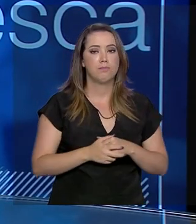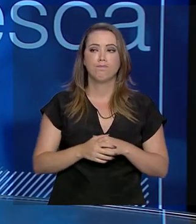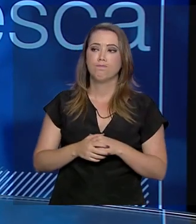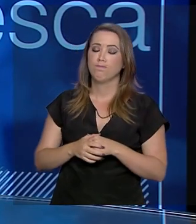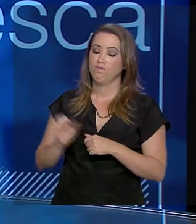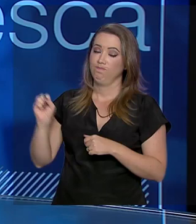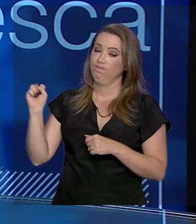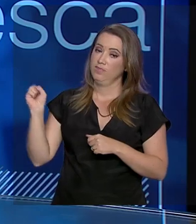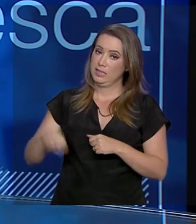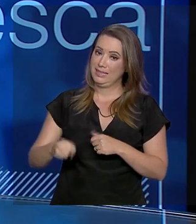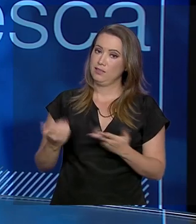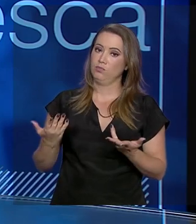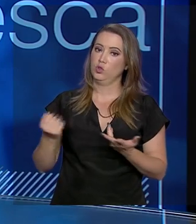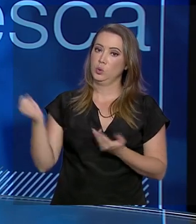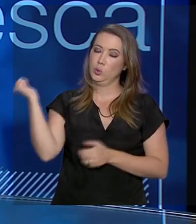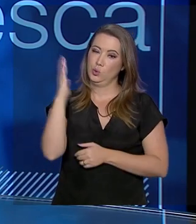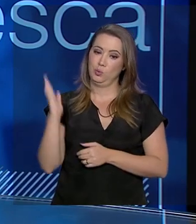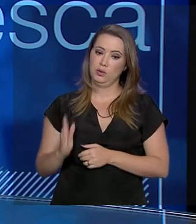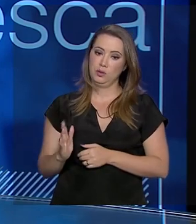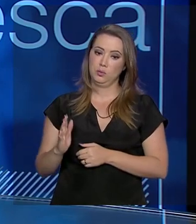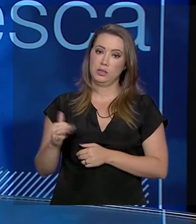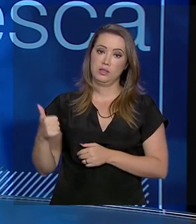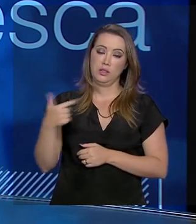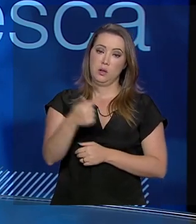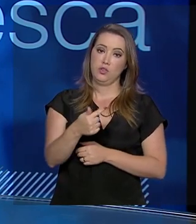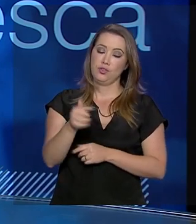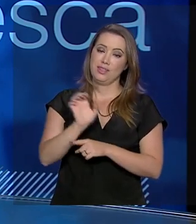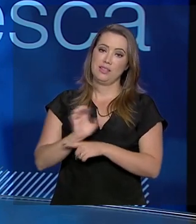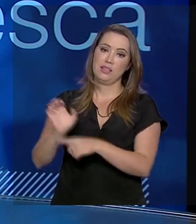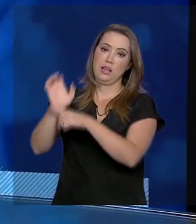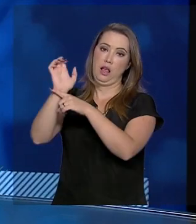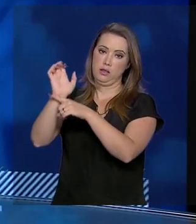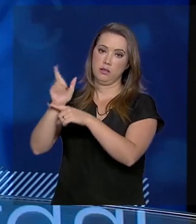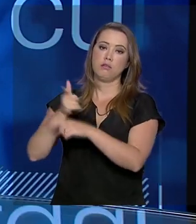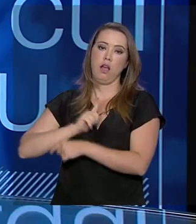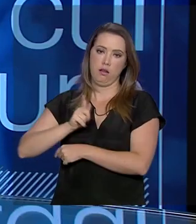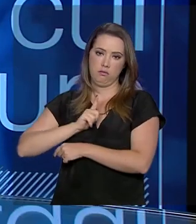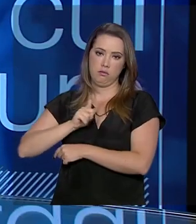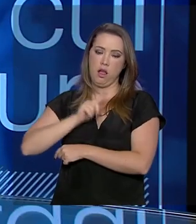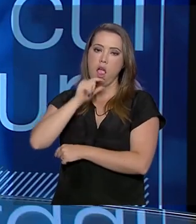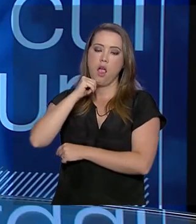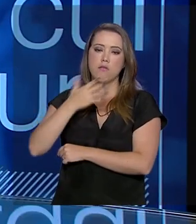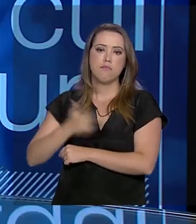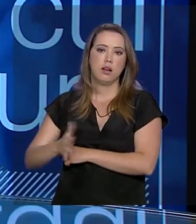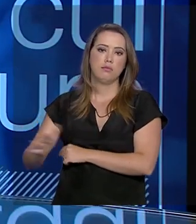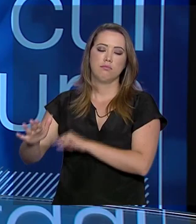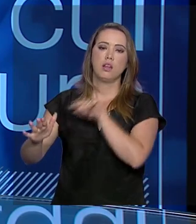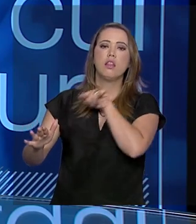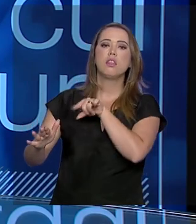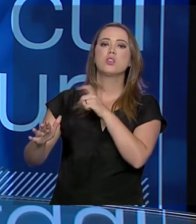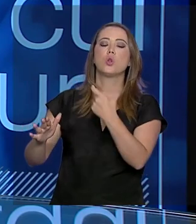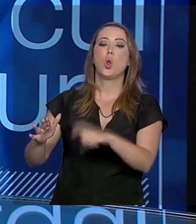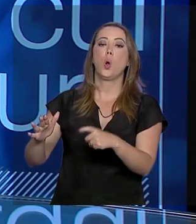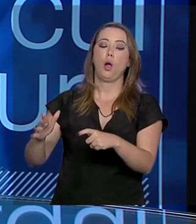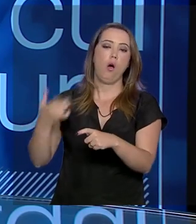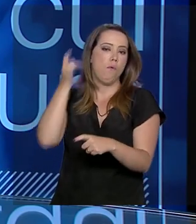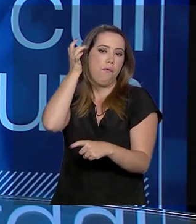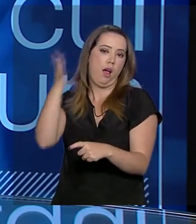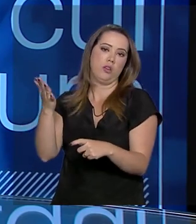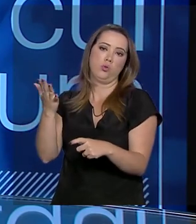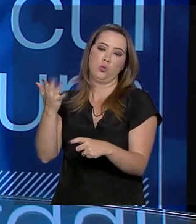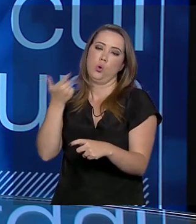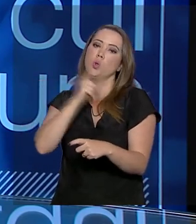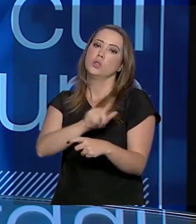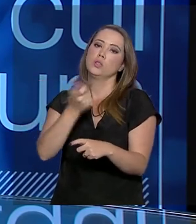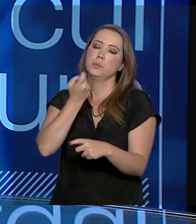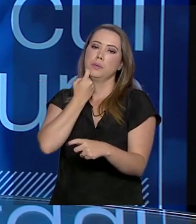estados brasileiros são banhados pelo Oceano Atlântico e nesses estados existe uma facilidade das